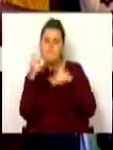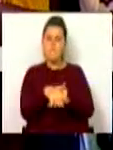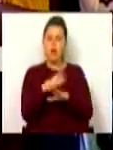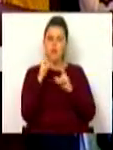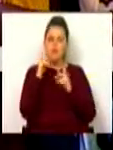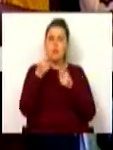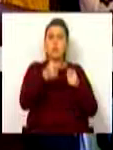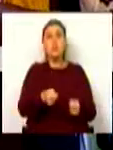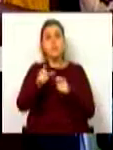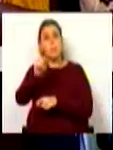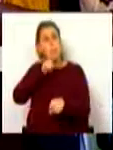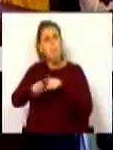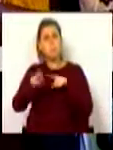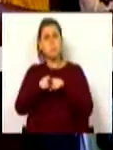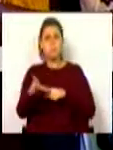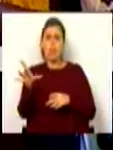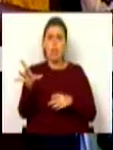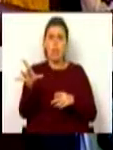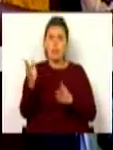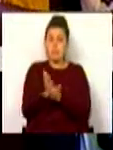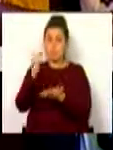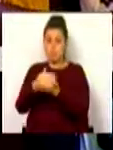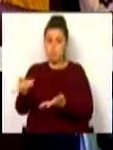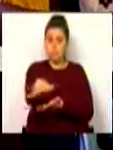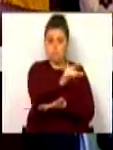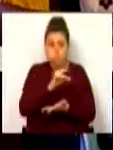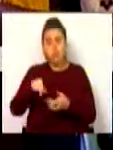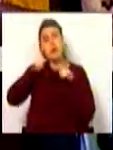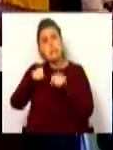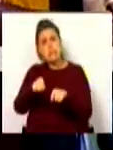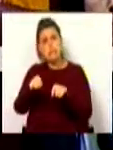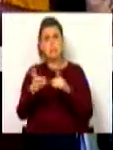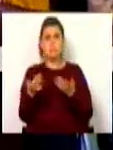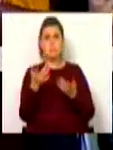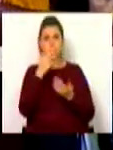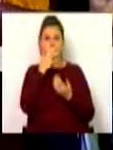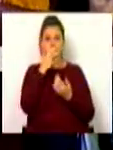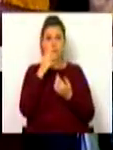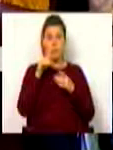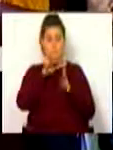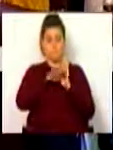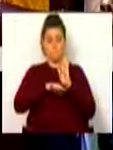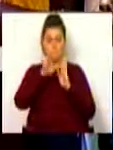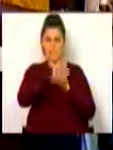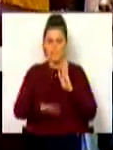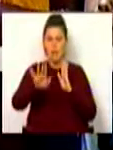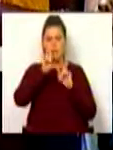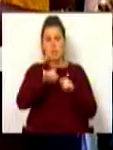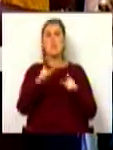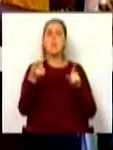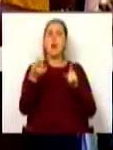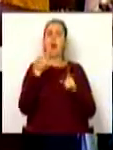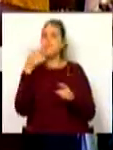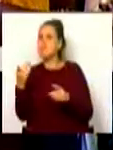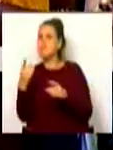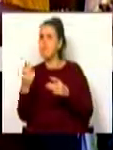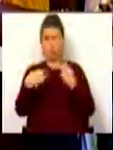investimentos e das políticas setterritoriais nesse mesmo território. Este plano não existe isoladamente.